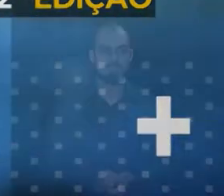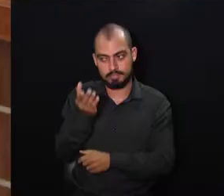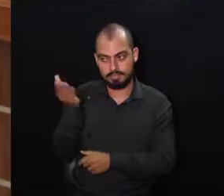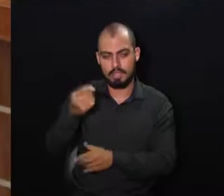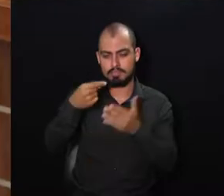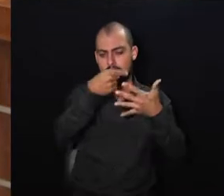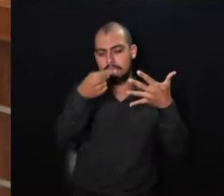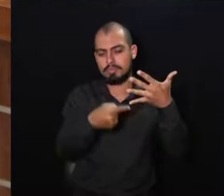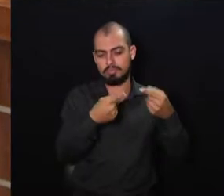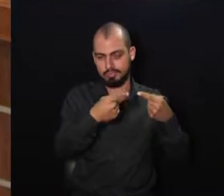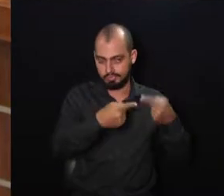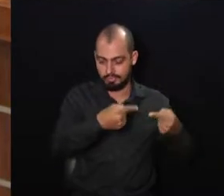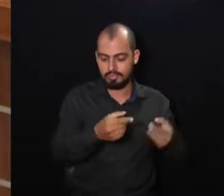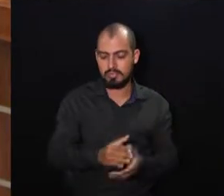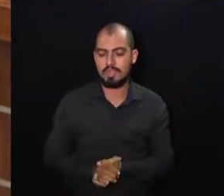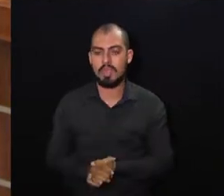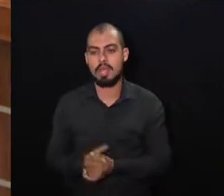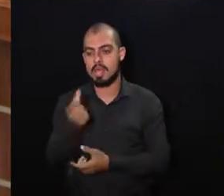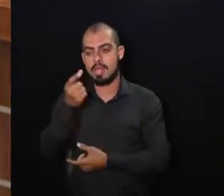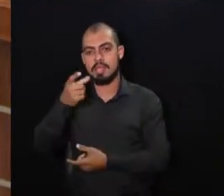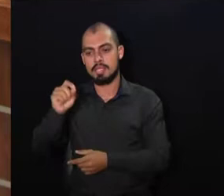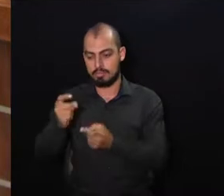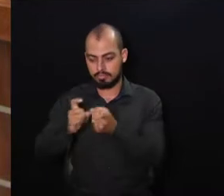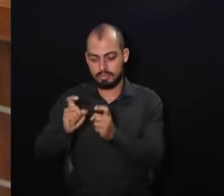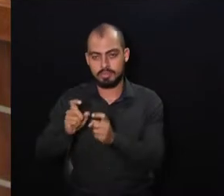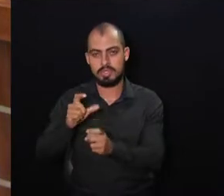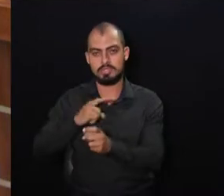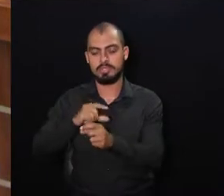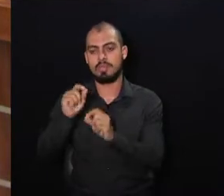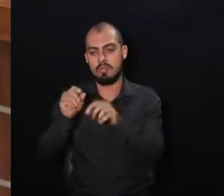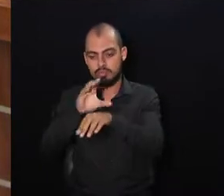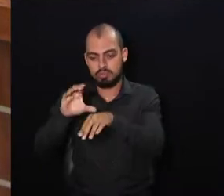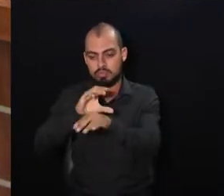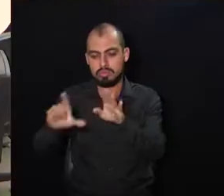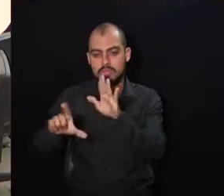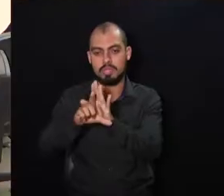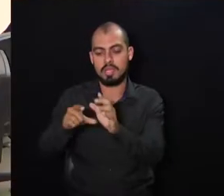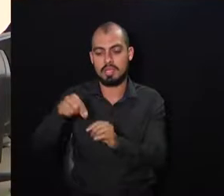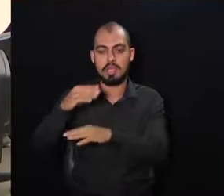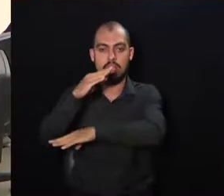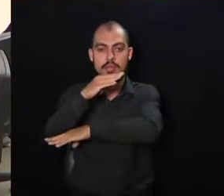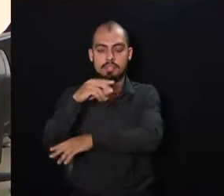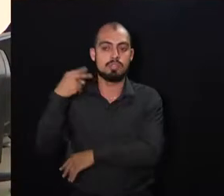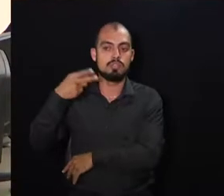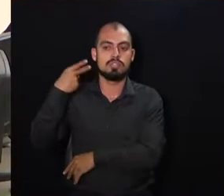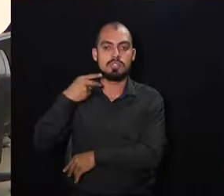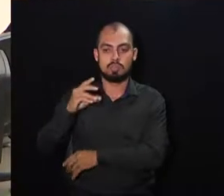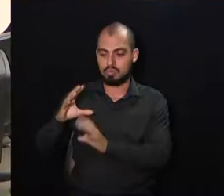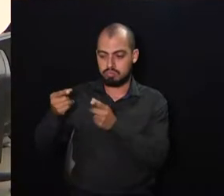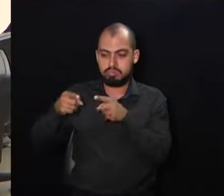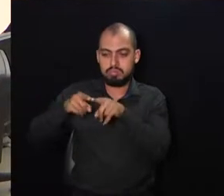Na décima reunião ordinária, a Comissão Permanente de Constituição e Legalidade da Câmara, os vereadores-membros se